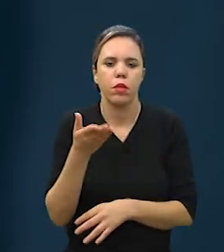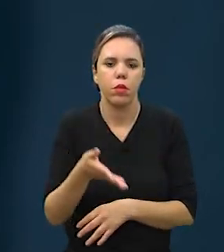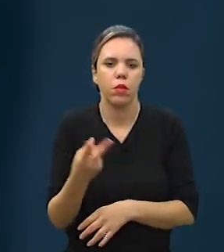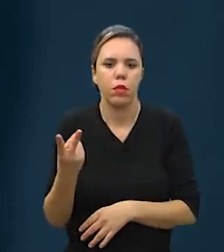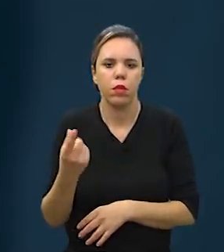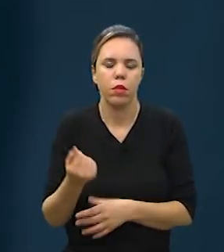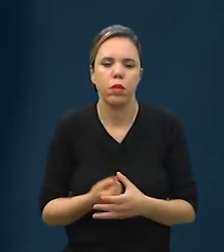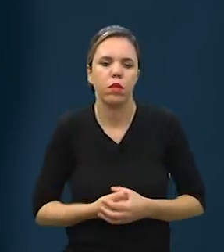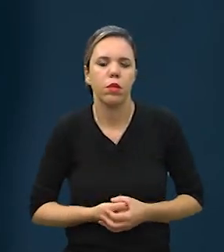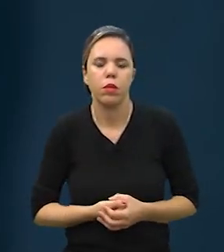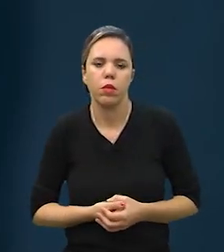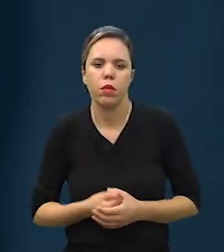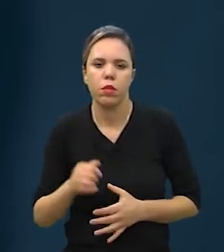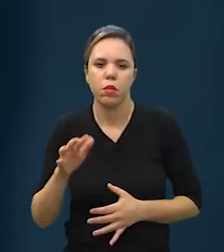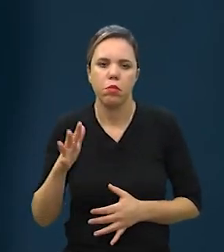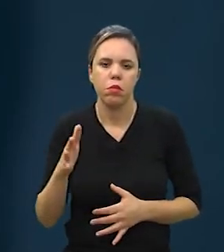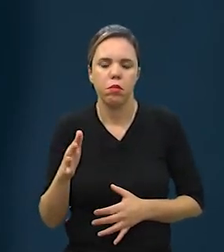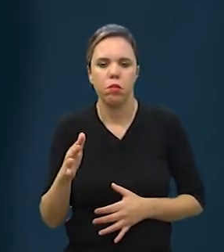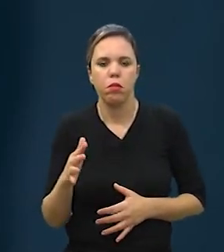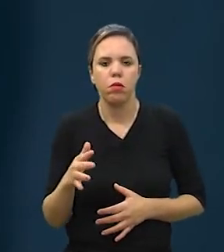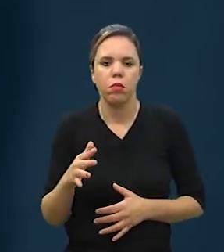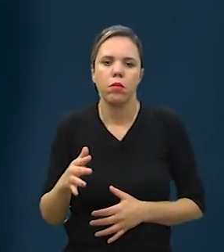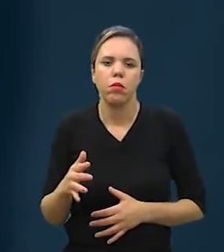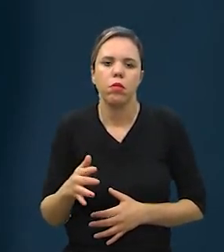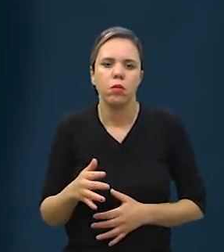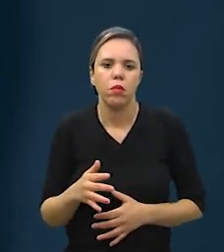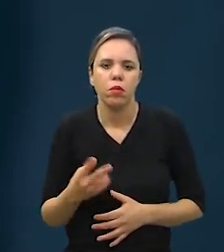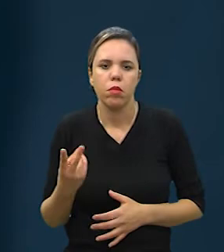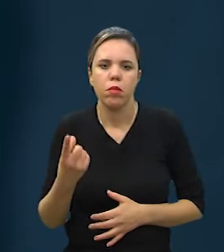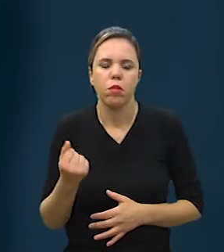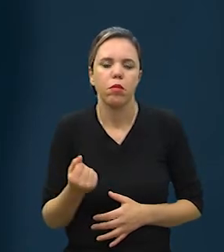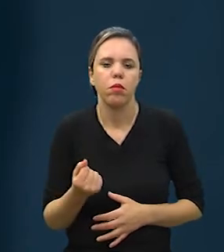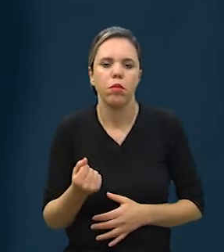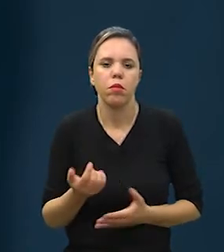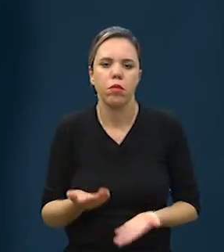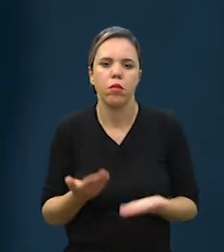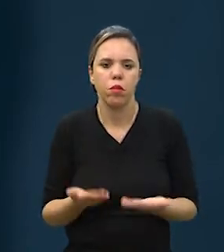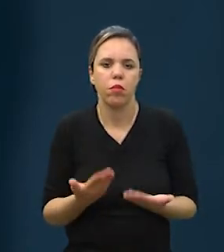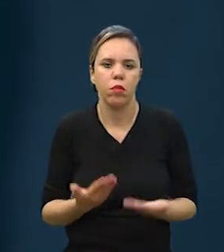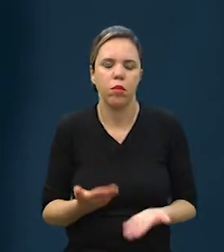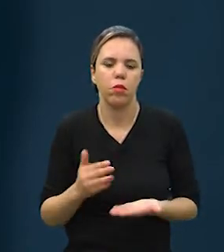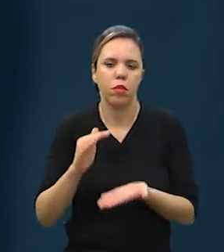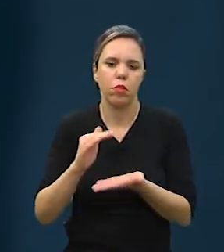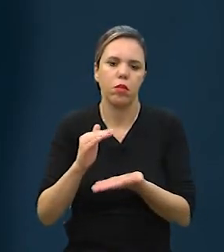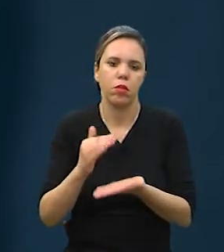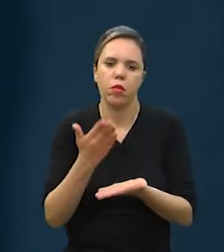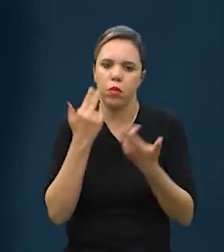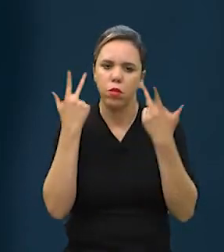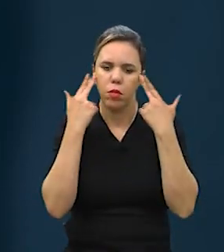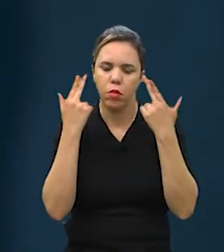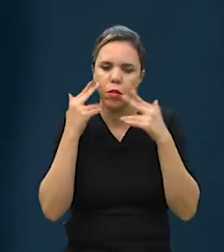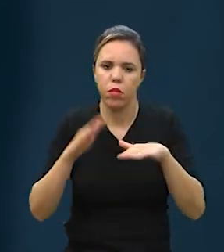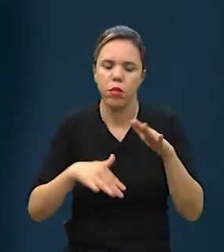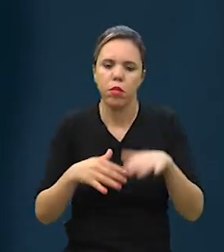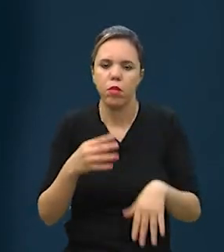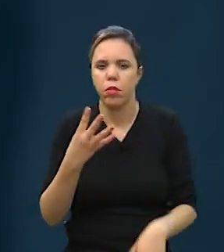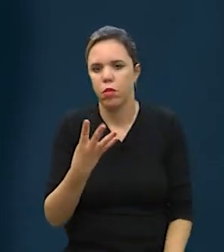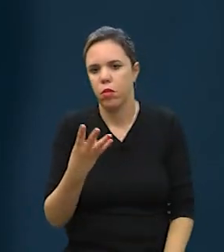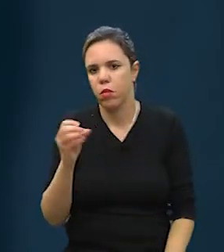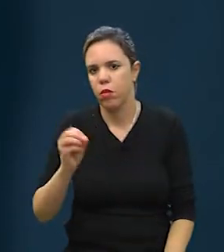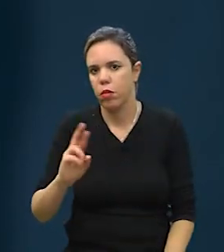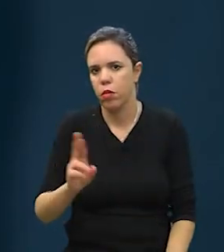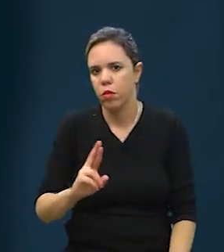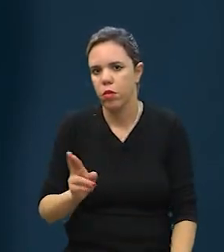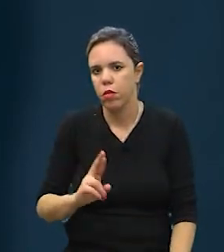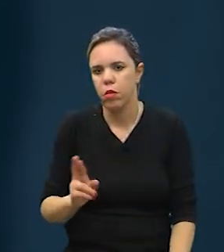criar esse valor. A média de preço do quilo da alimentação natural é uma média de